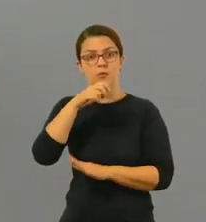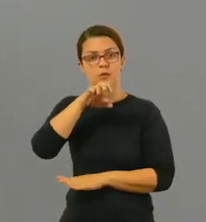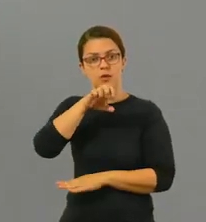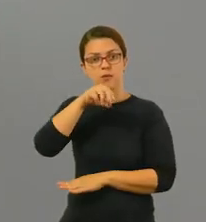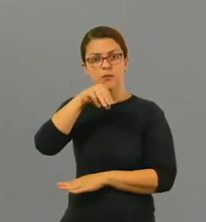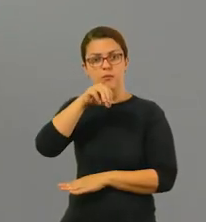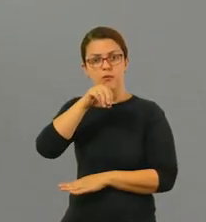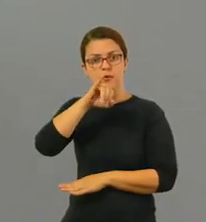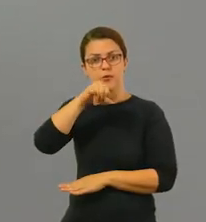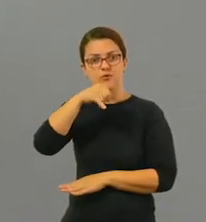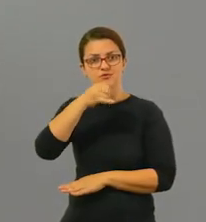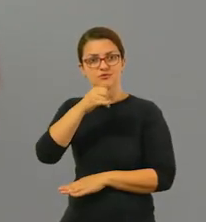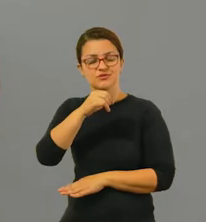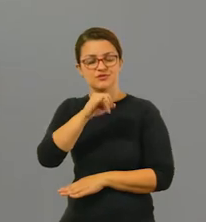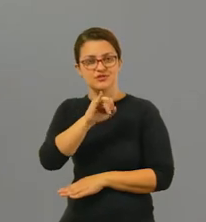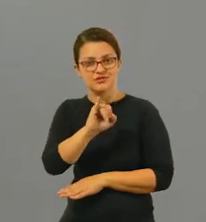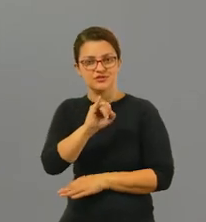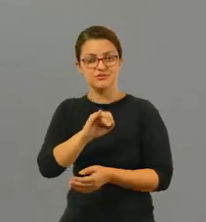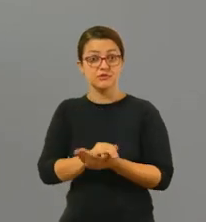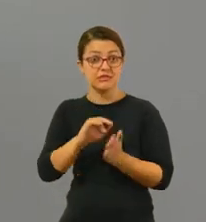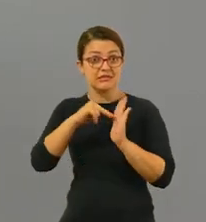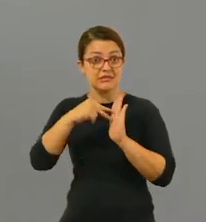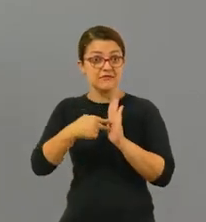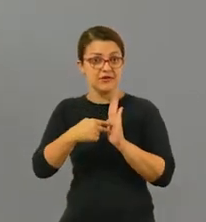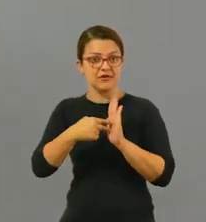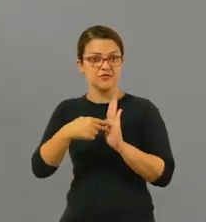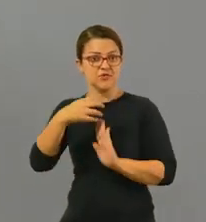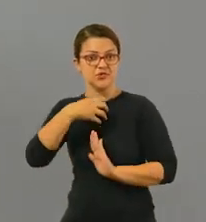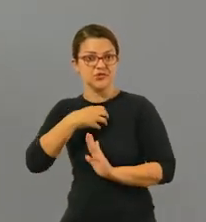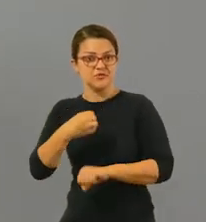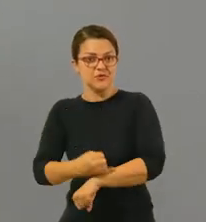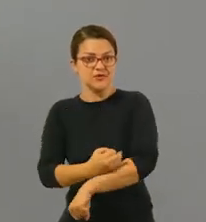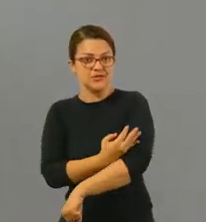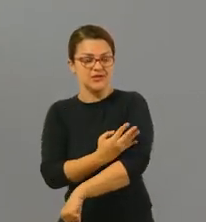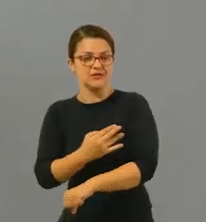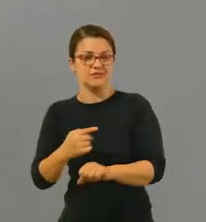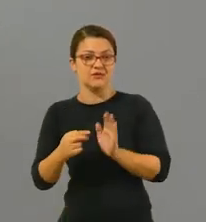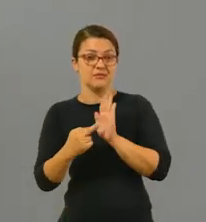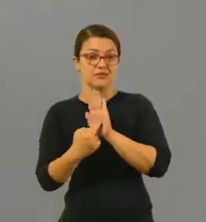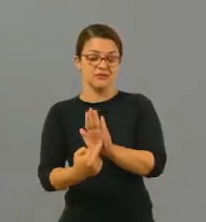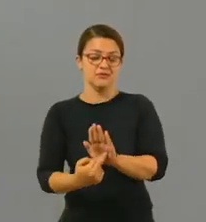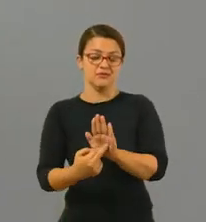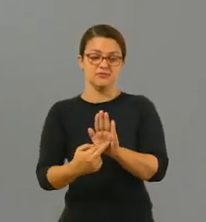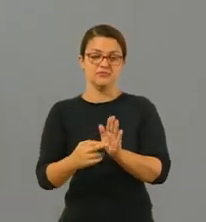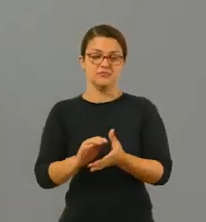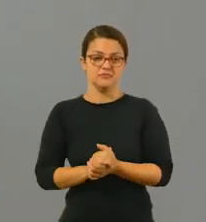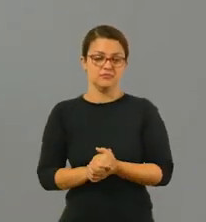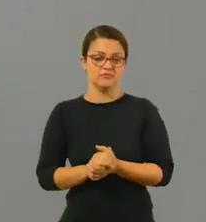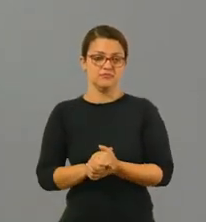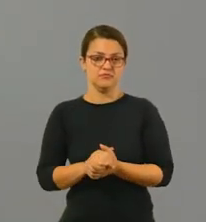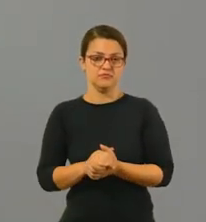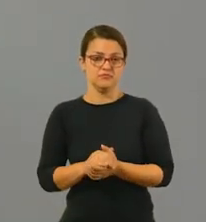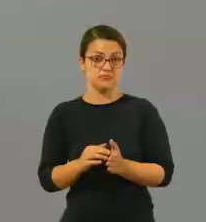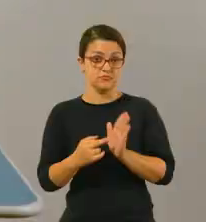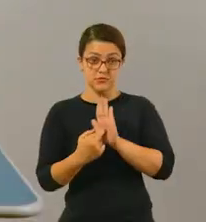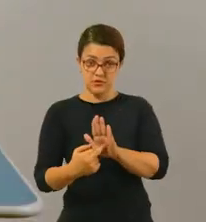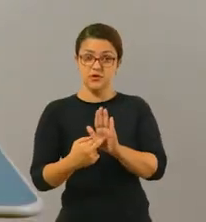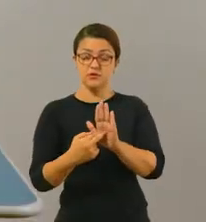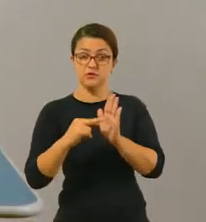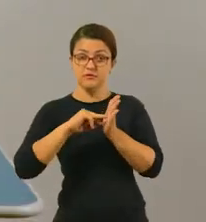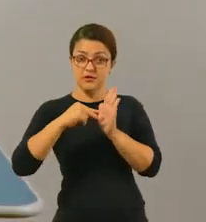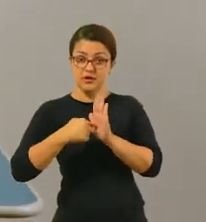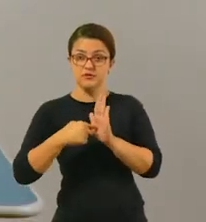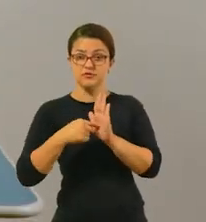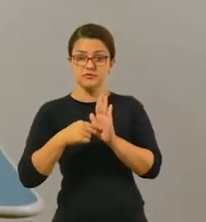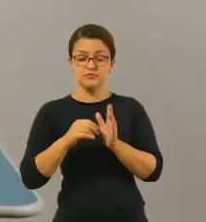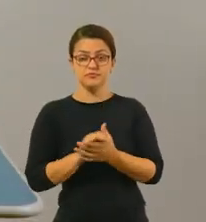emoji, tá? E essas imagens, elas precisam ter algum significado, tá bom? Eu vou falar para vocês quais significados a gente pode adotar em